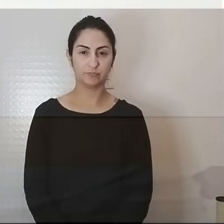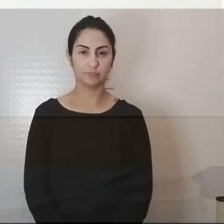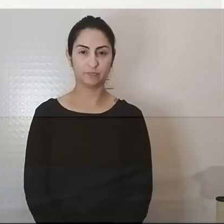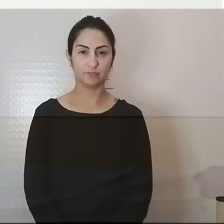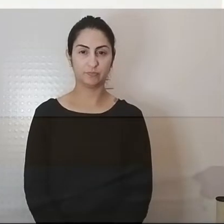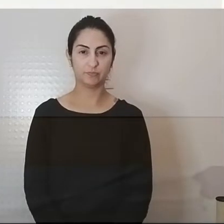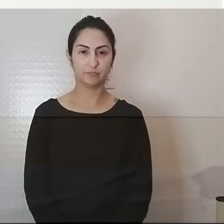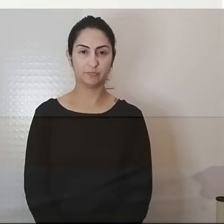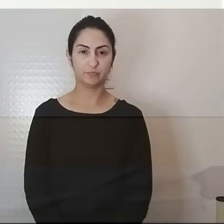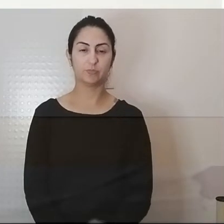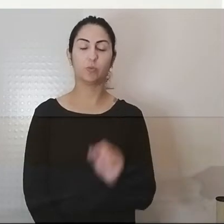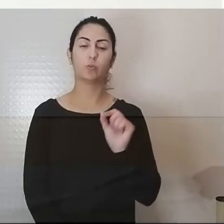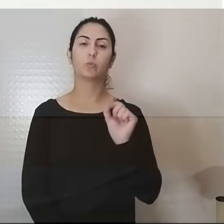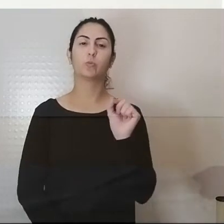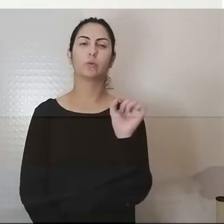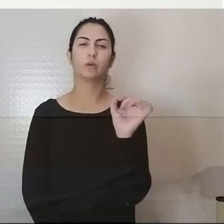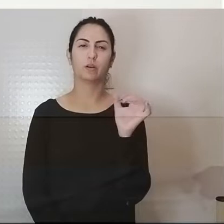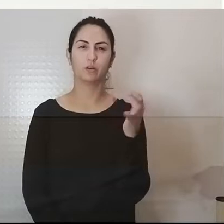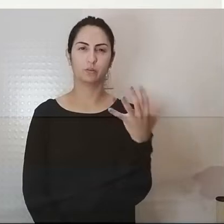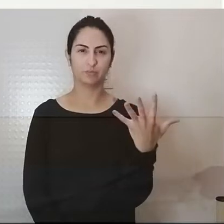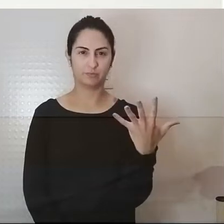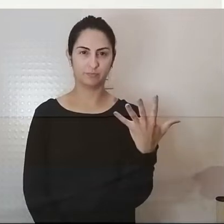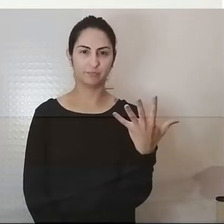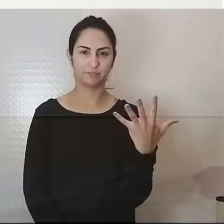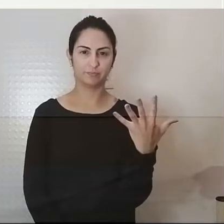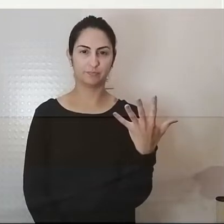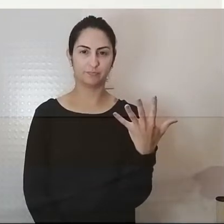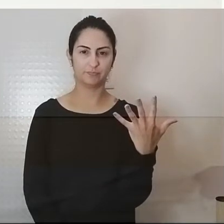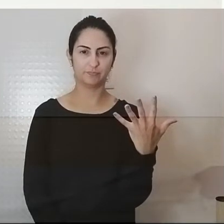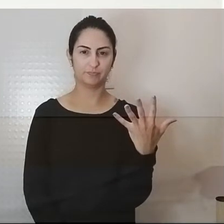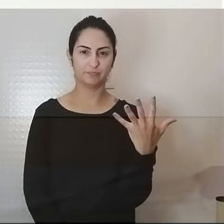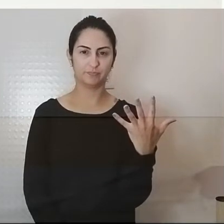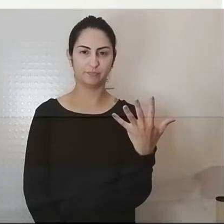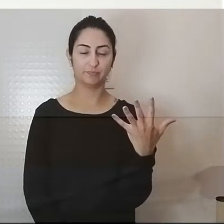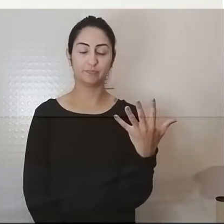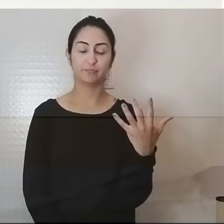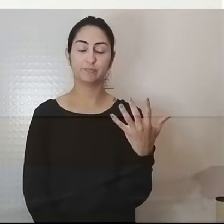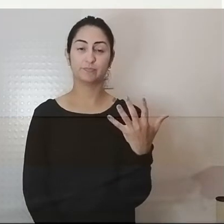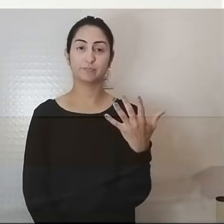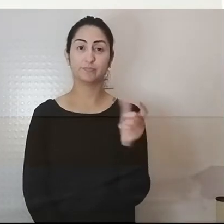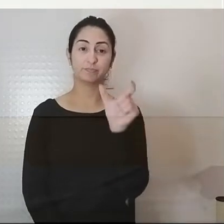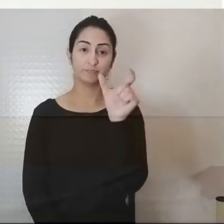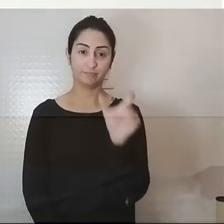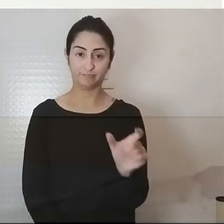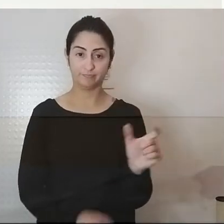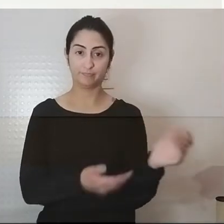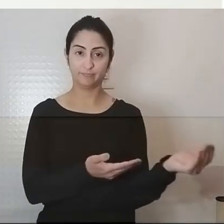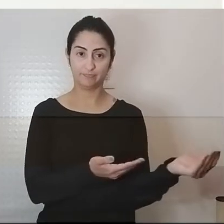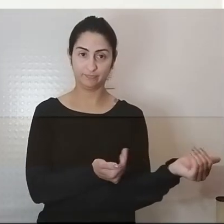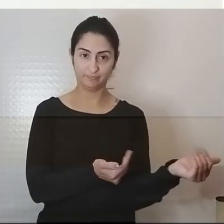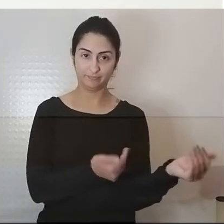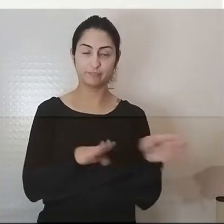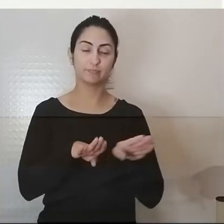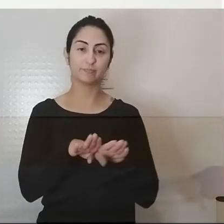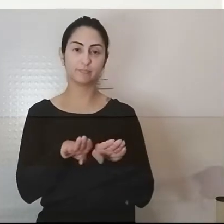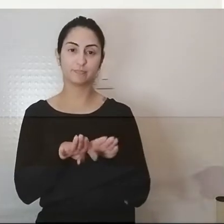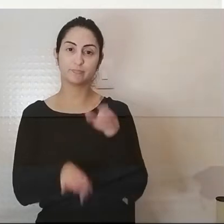situações de este jovem e esta mulher